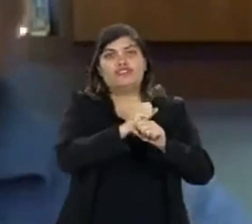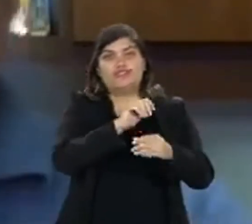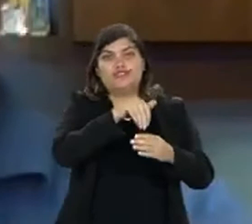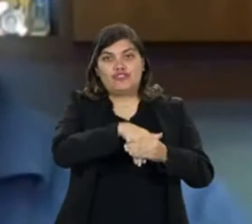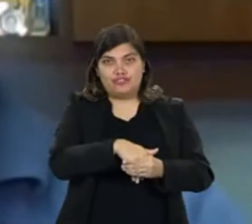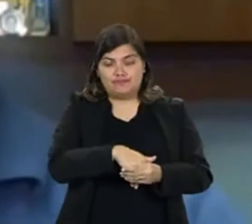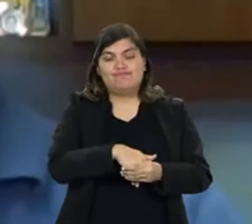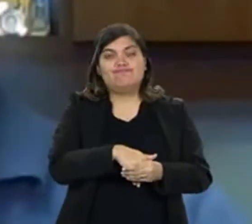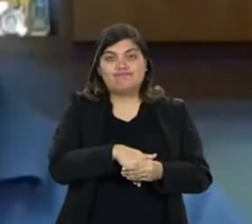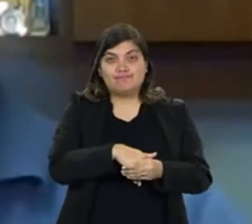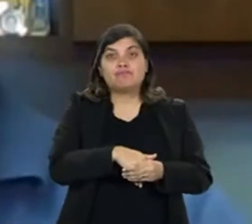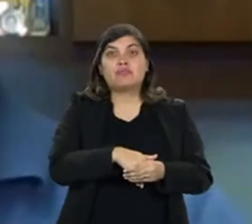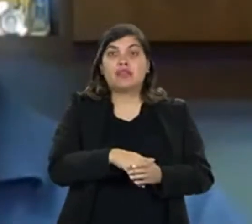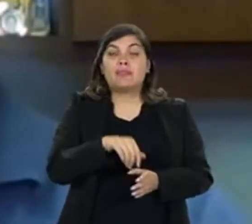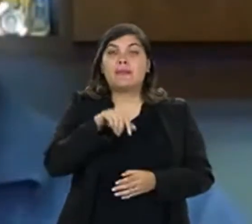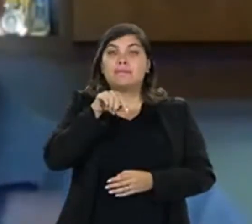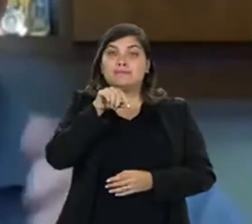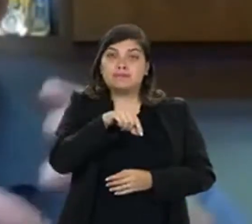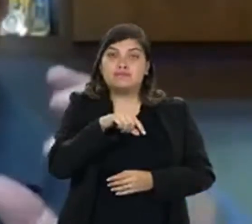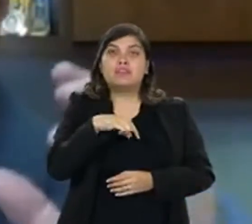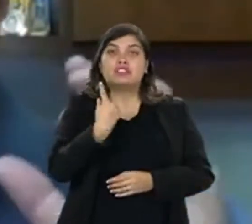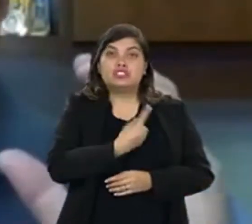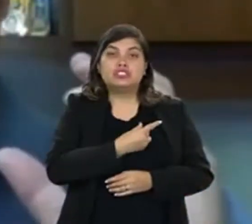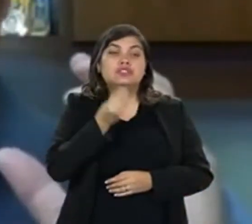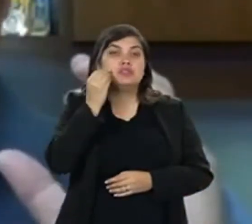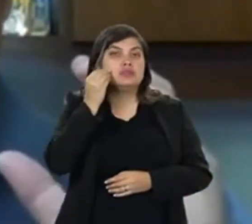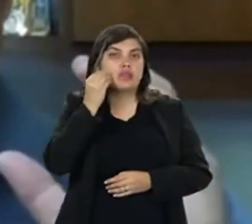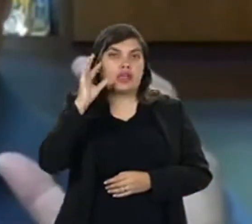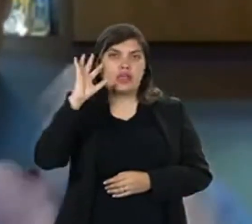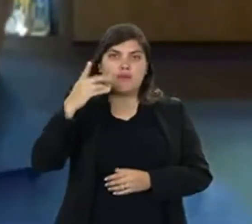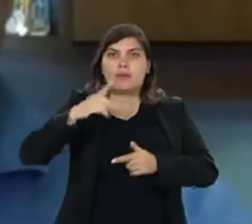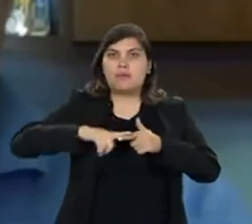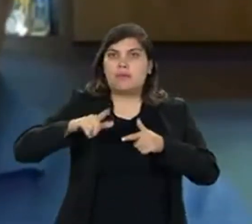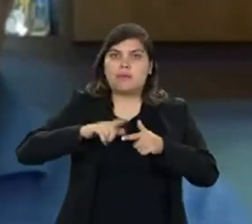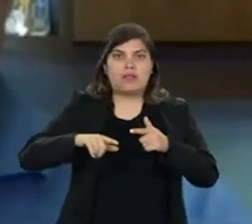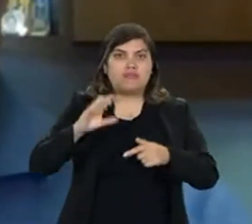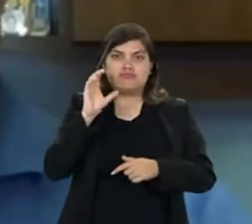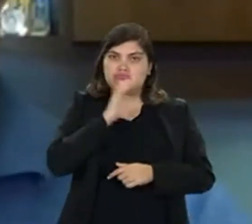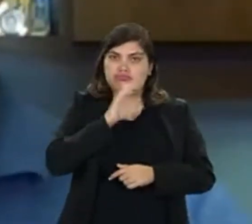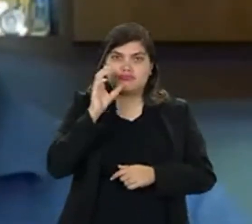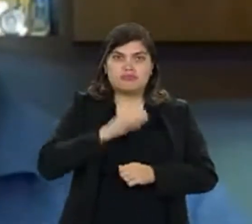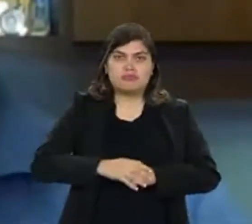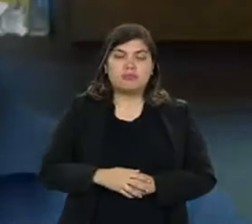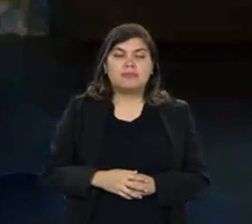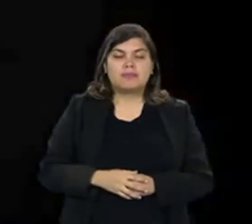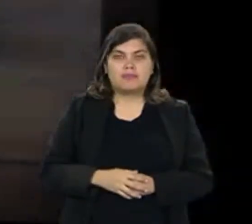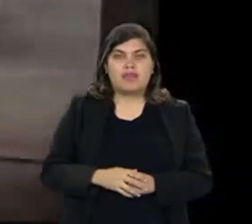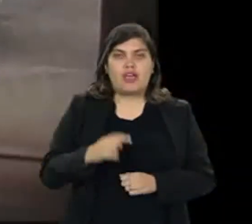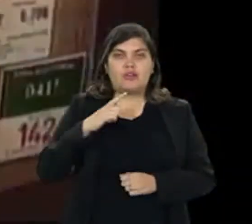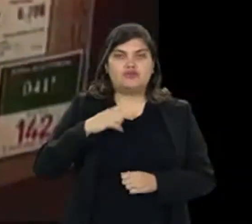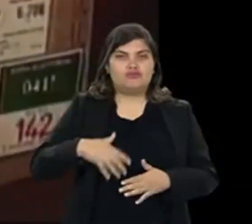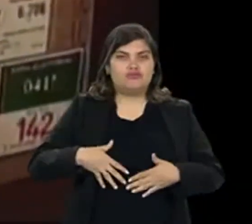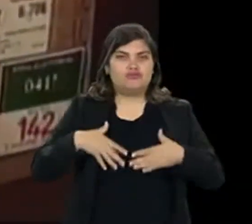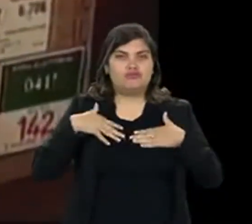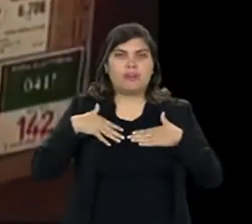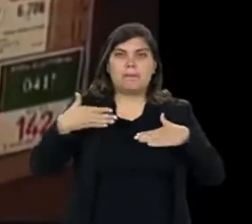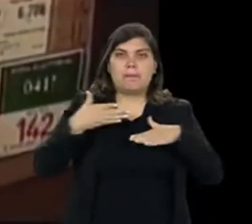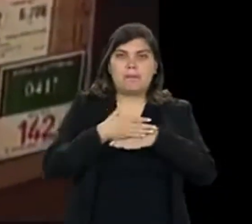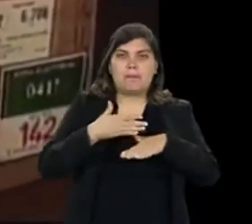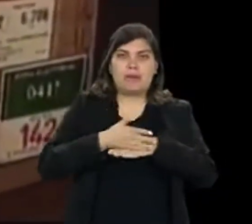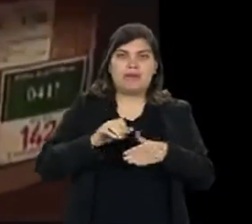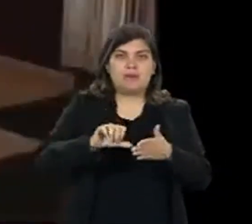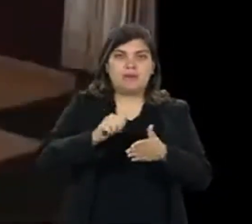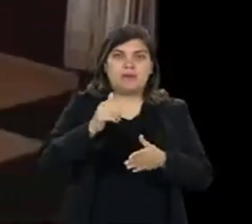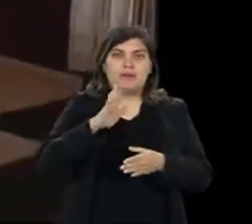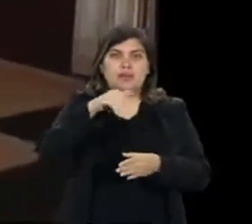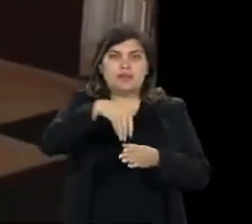contagem dos votos aí. Então, a ideia era tentar mitigar esse problema de uma vez. Eu tive o privilégio de